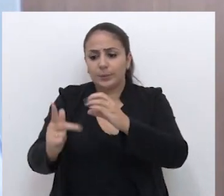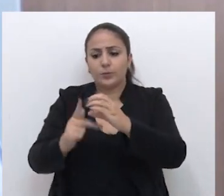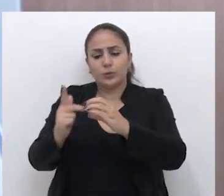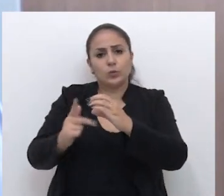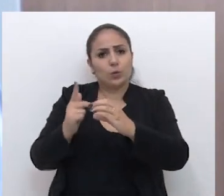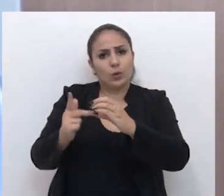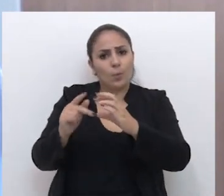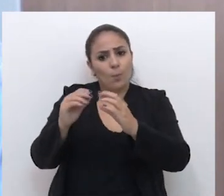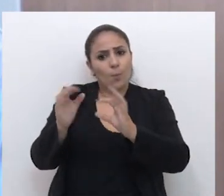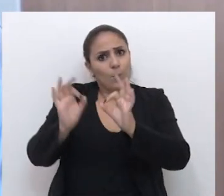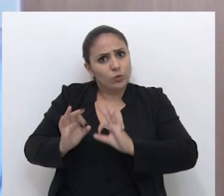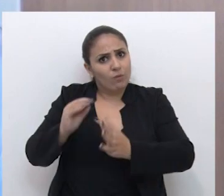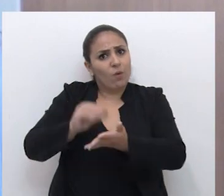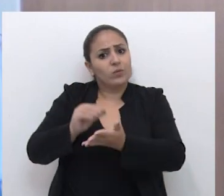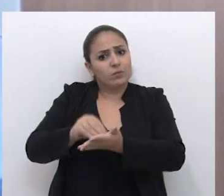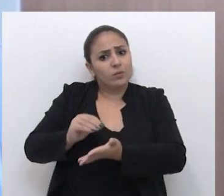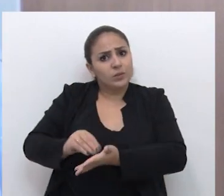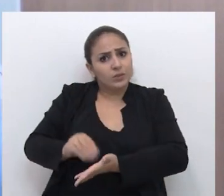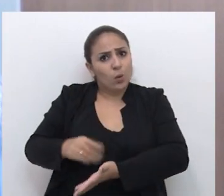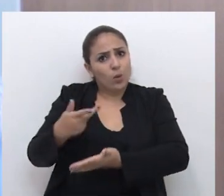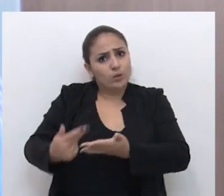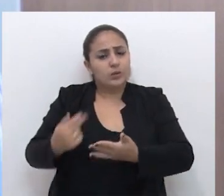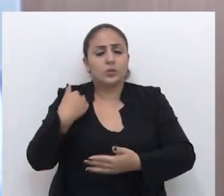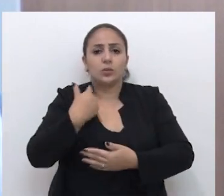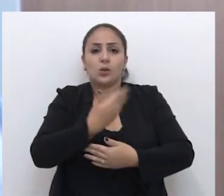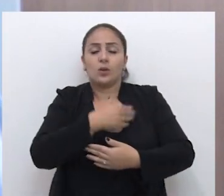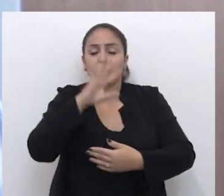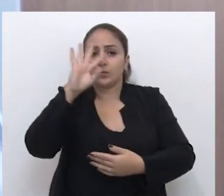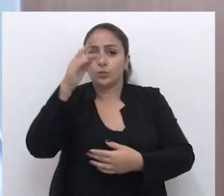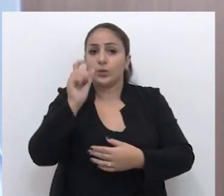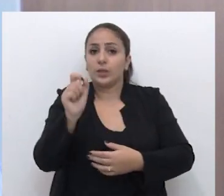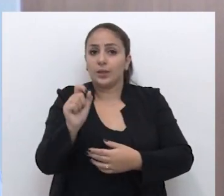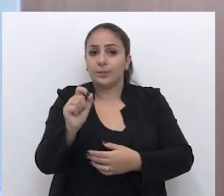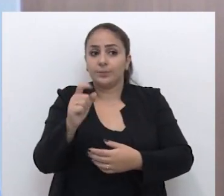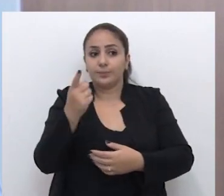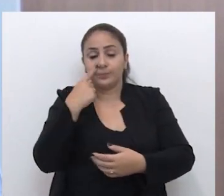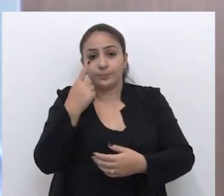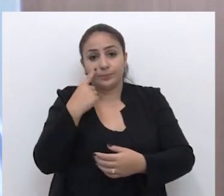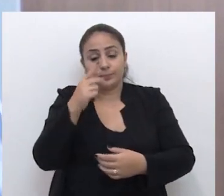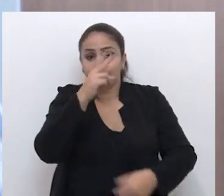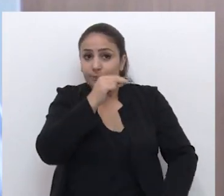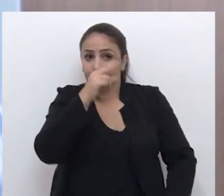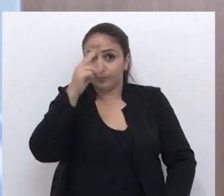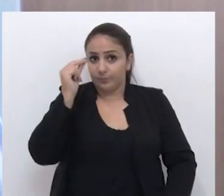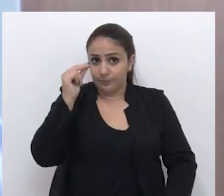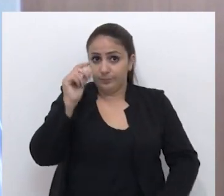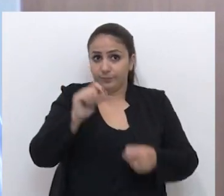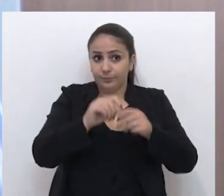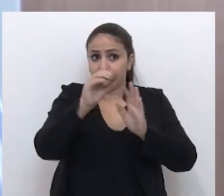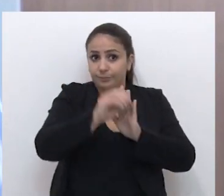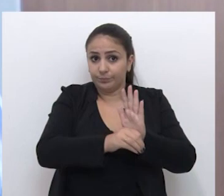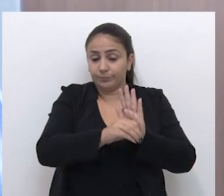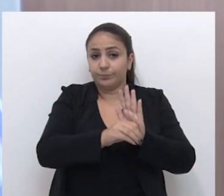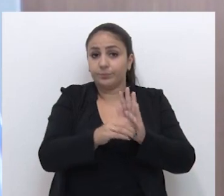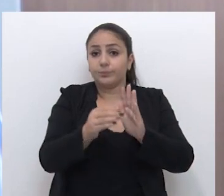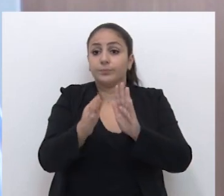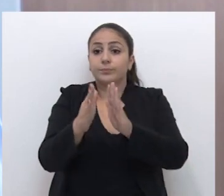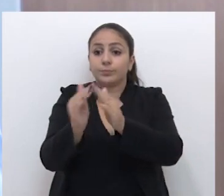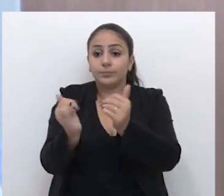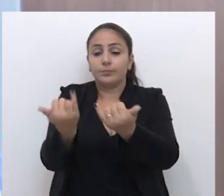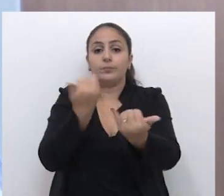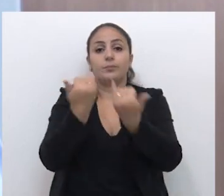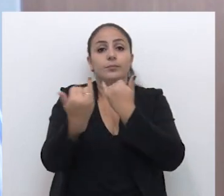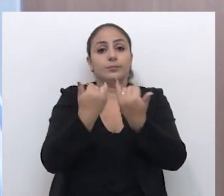um projeto faltando peças. Então, o nós decidimos, então? A gente vai fazer o encaminhamento ao executivo, fazendo um ofício, um pedido de informação,